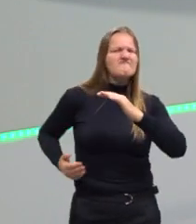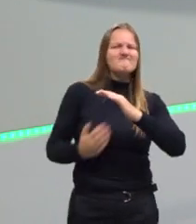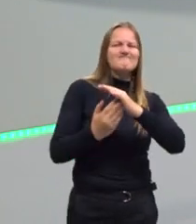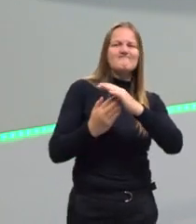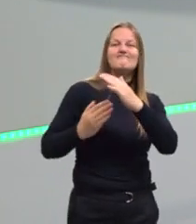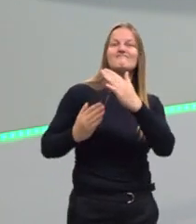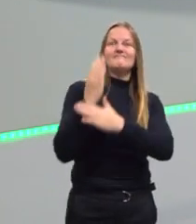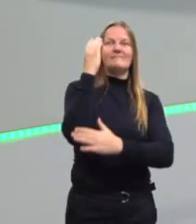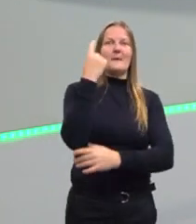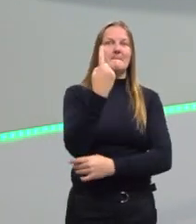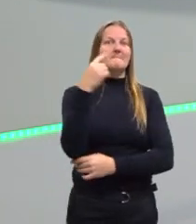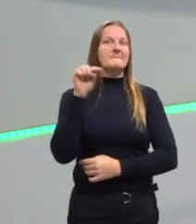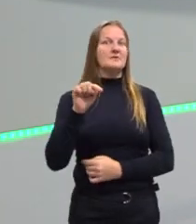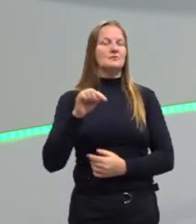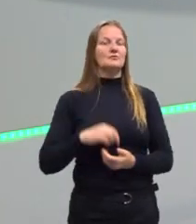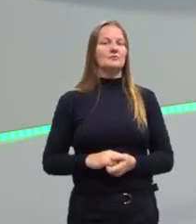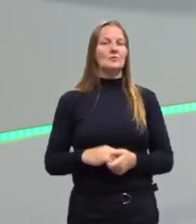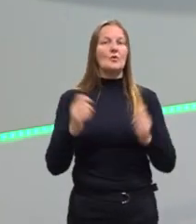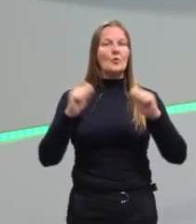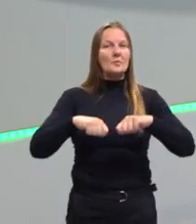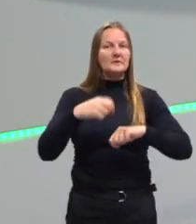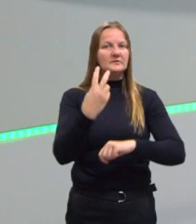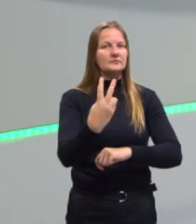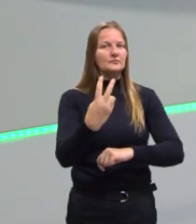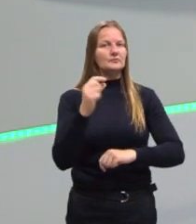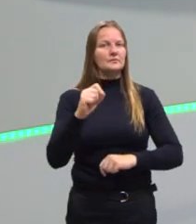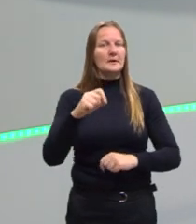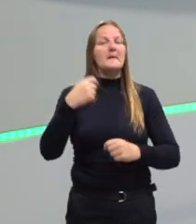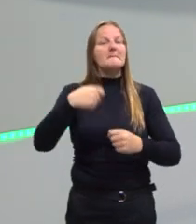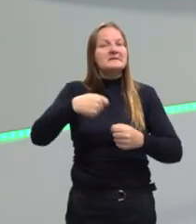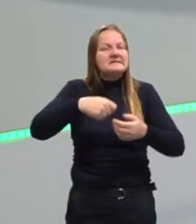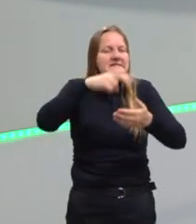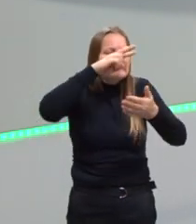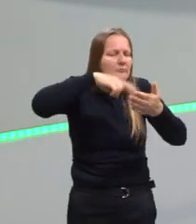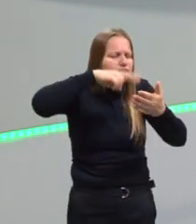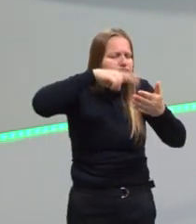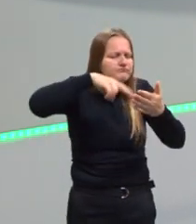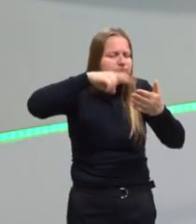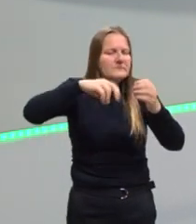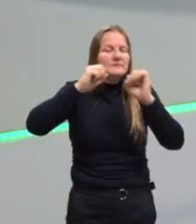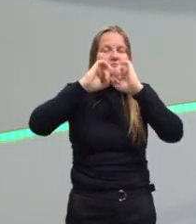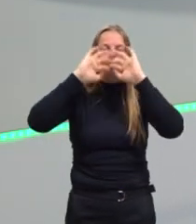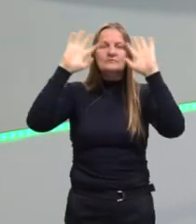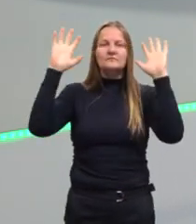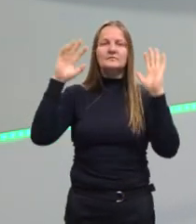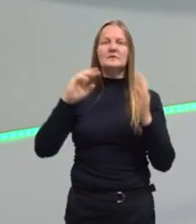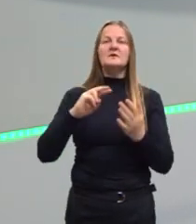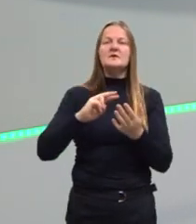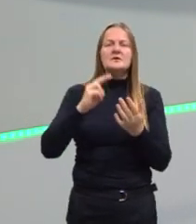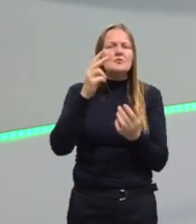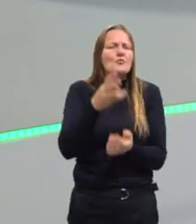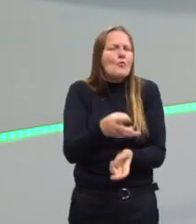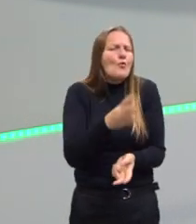competência 2? Você precisa ler, compreender e interpretar.